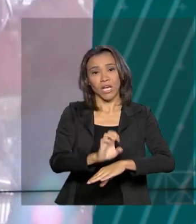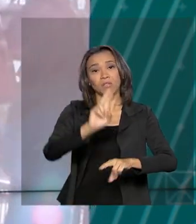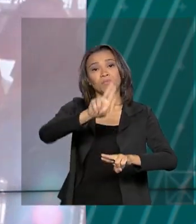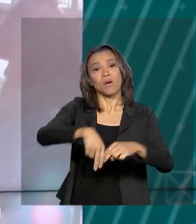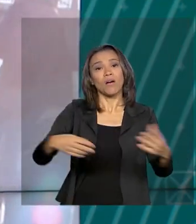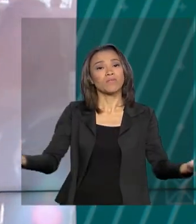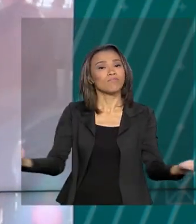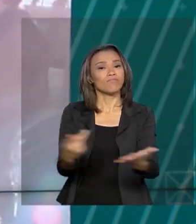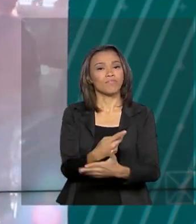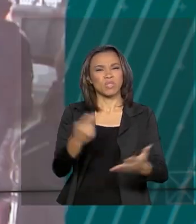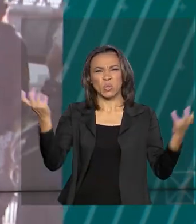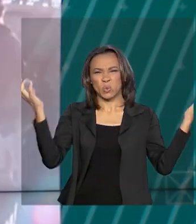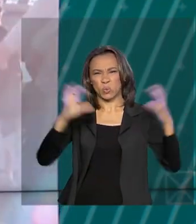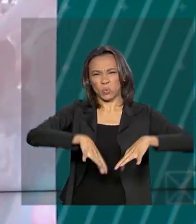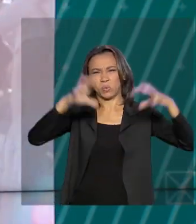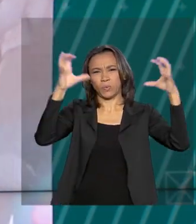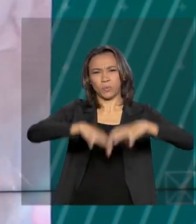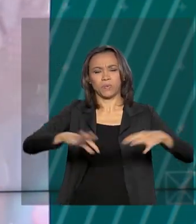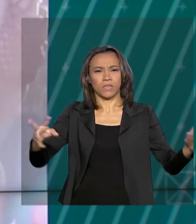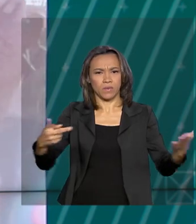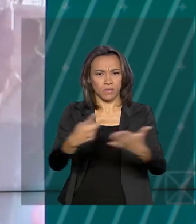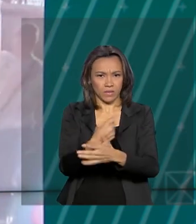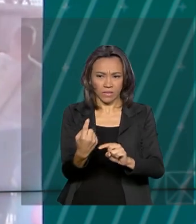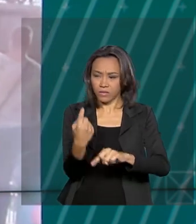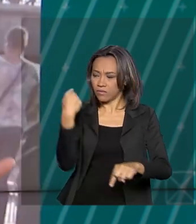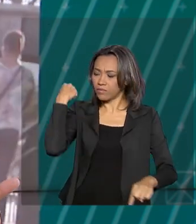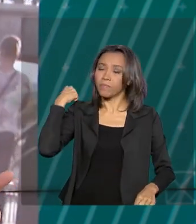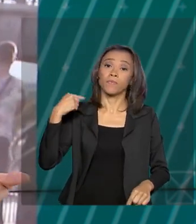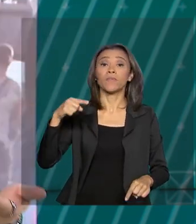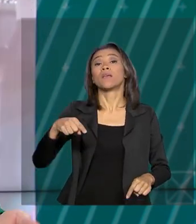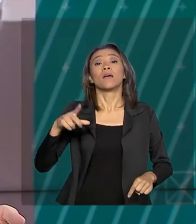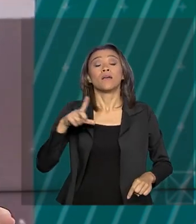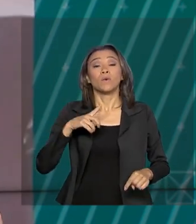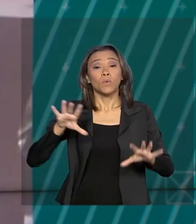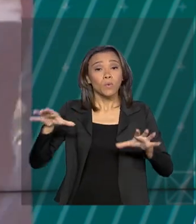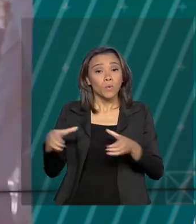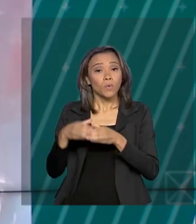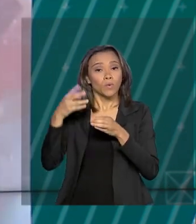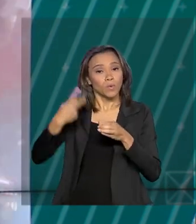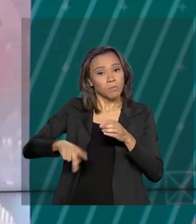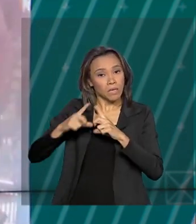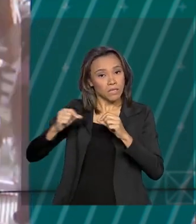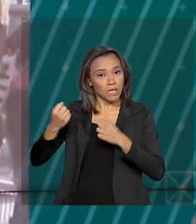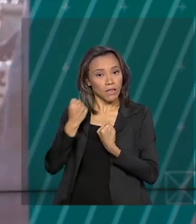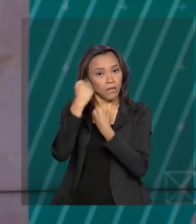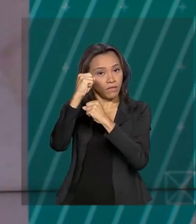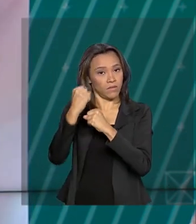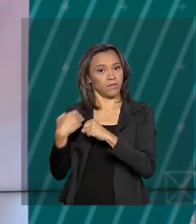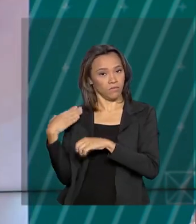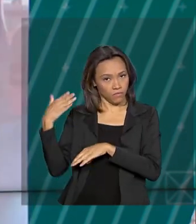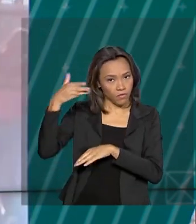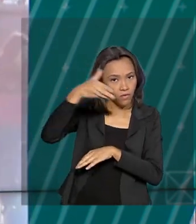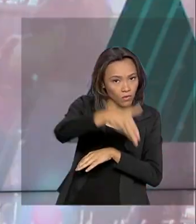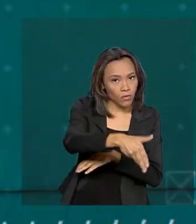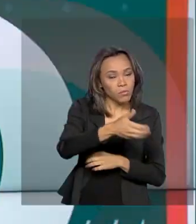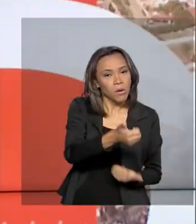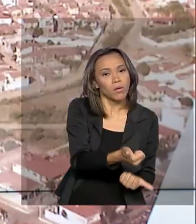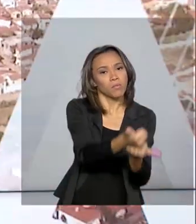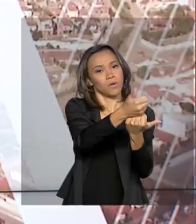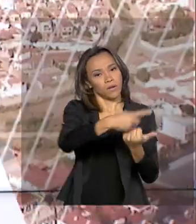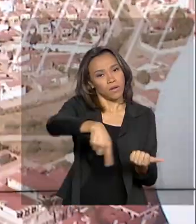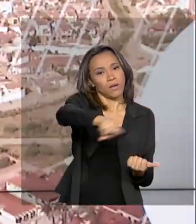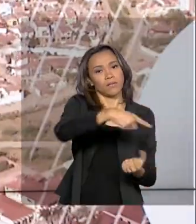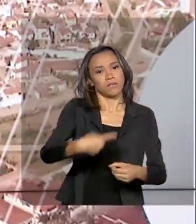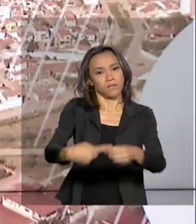temporal nos últimos dias. A Defesa Civil Nacional está lá e também em Minas Gerais para apoiar as cidades afetadas pelas